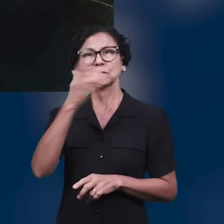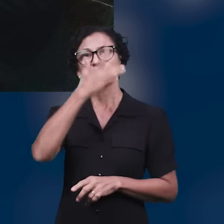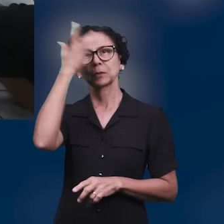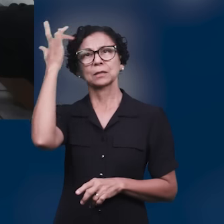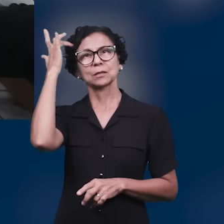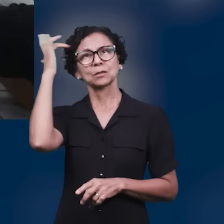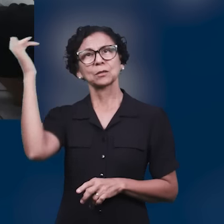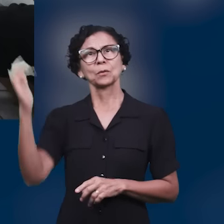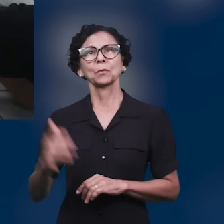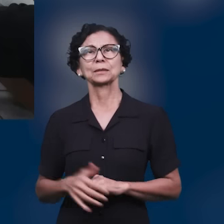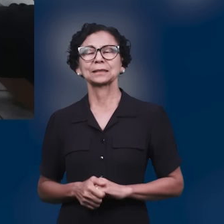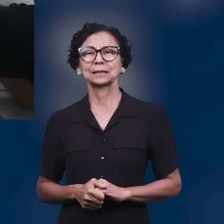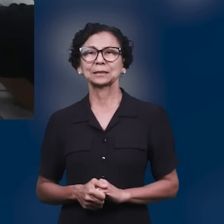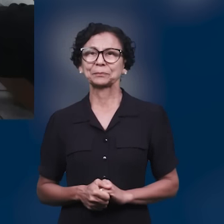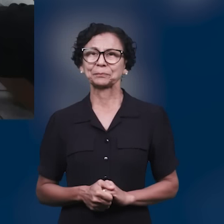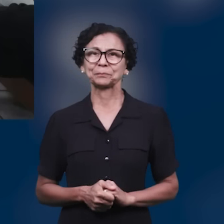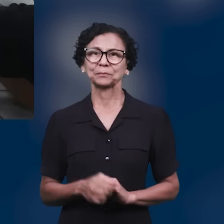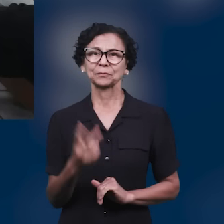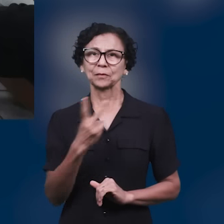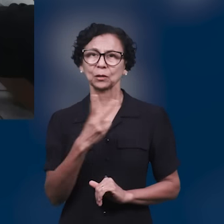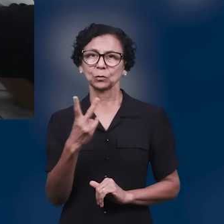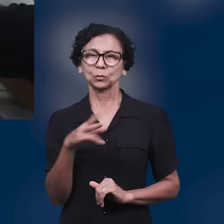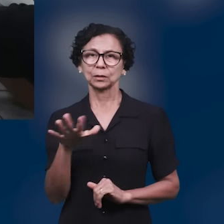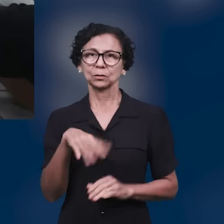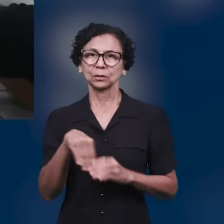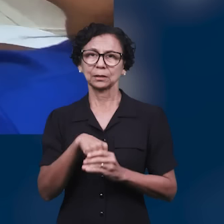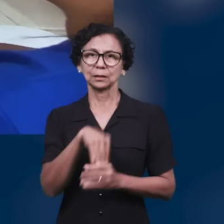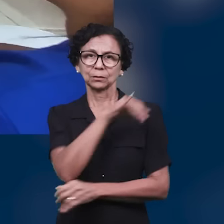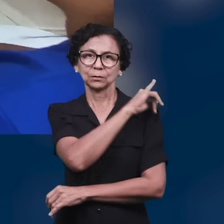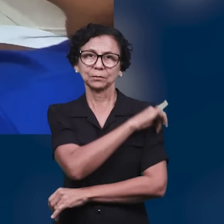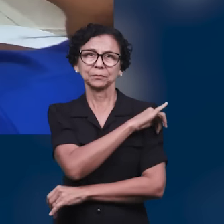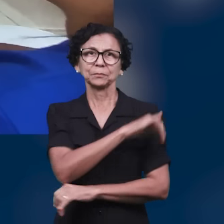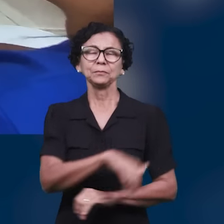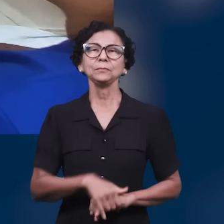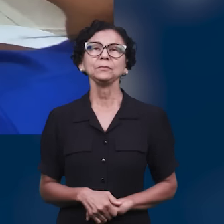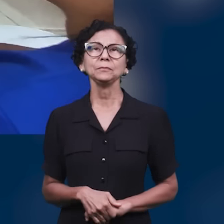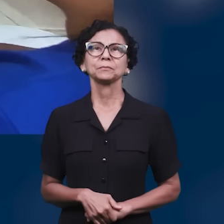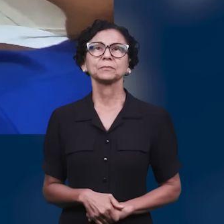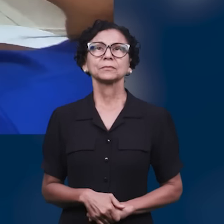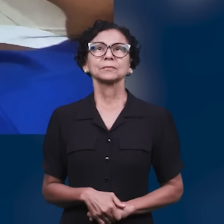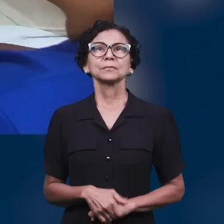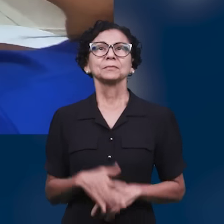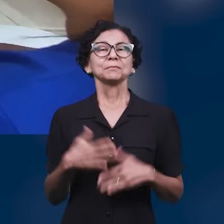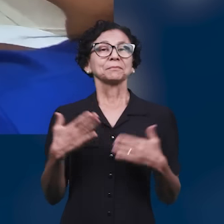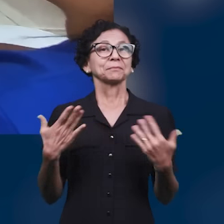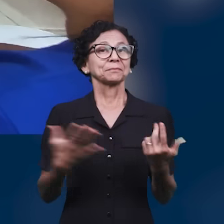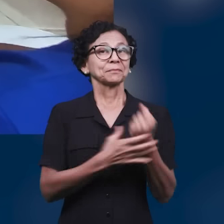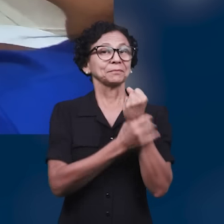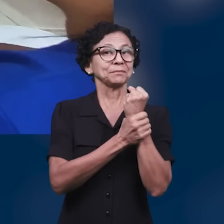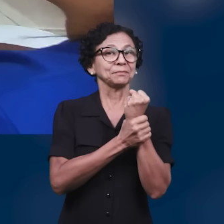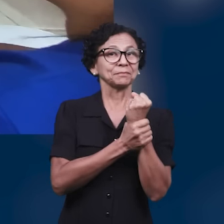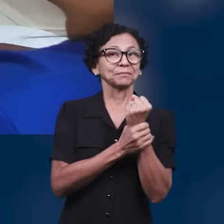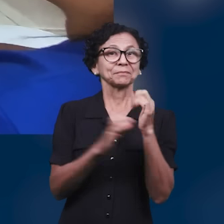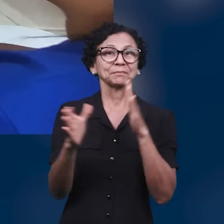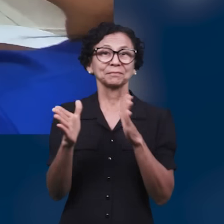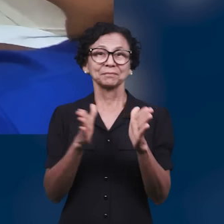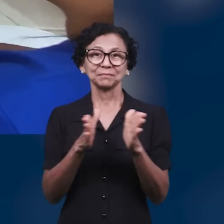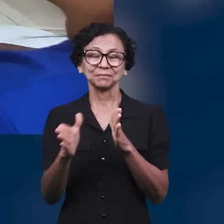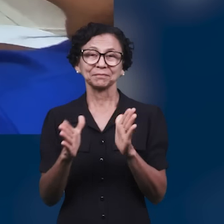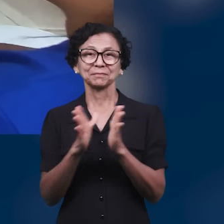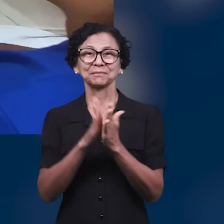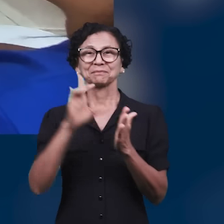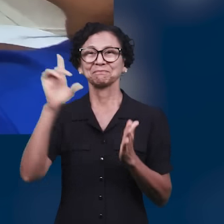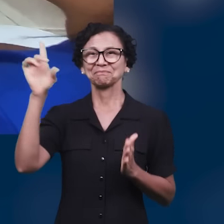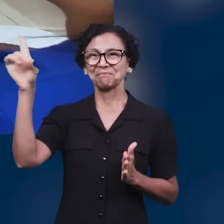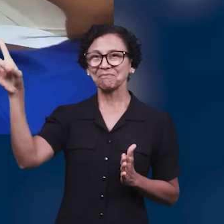Igreja de Miguel Couto, em Nova Iguaçu, também no Rio de Janeiro. Com o intuito de garantir o acesso à Palavra de Deus